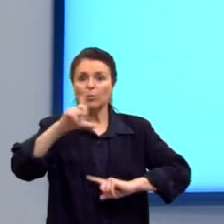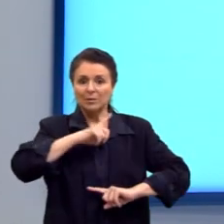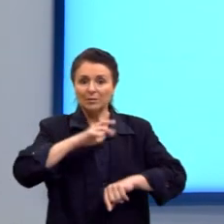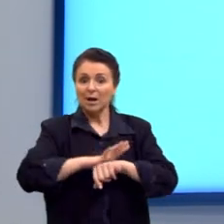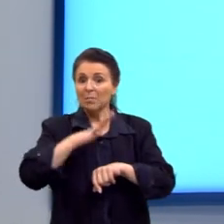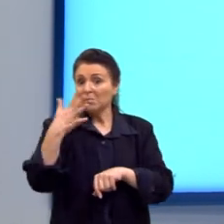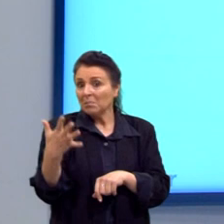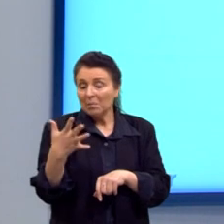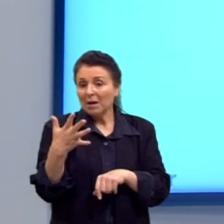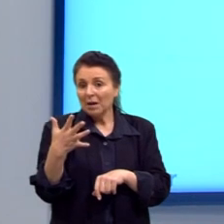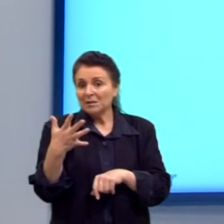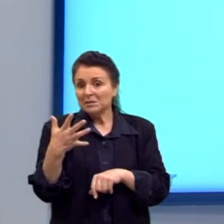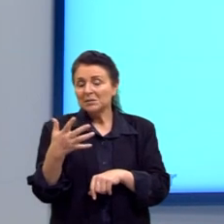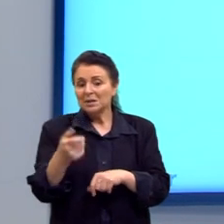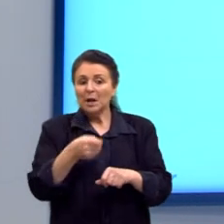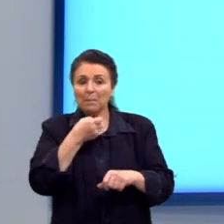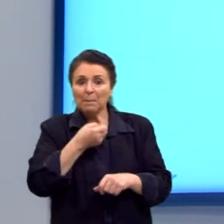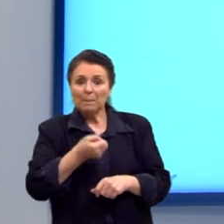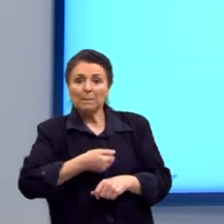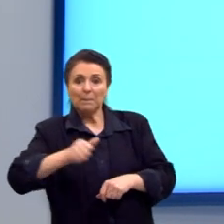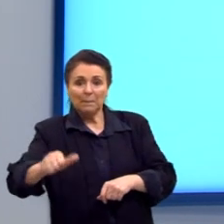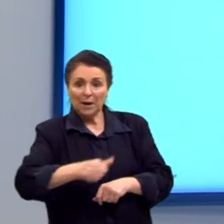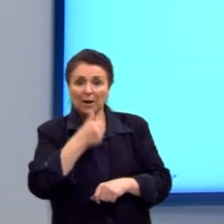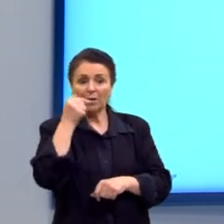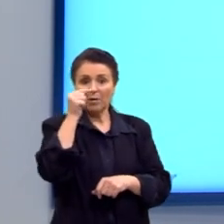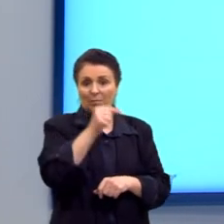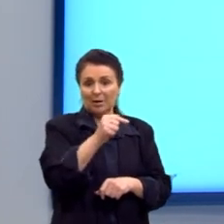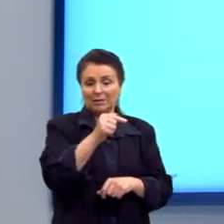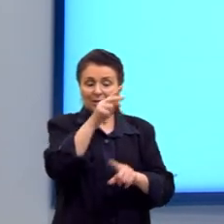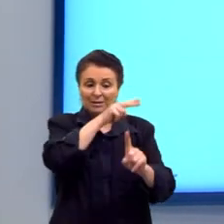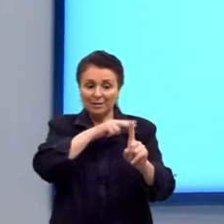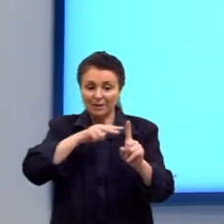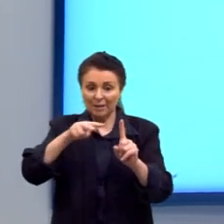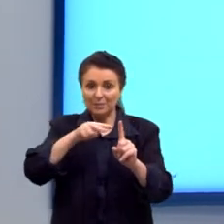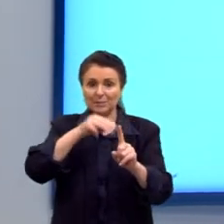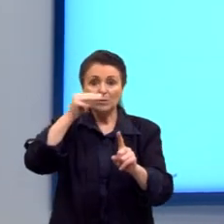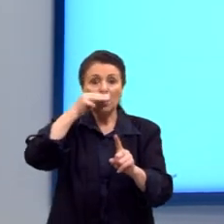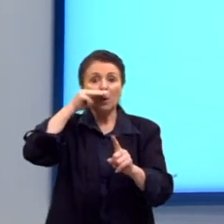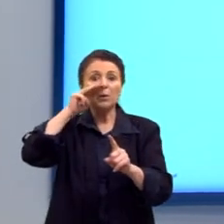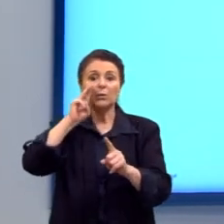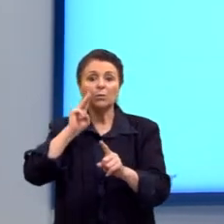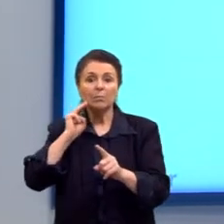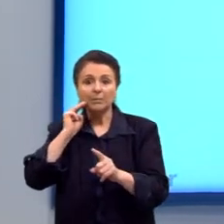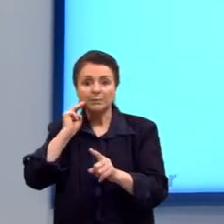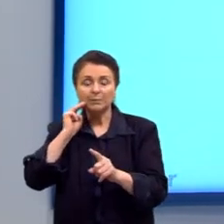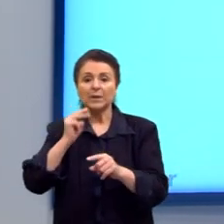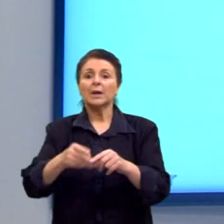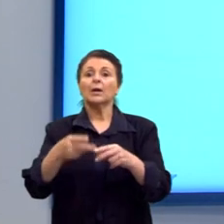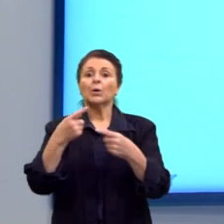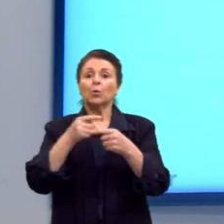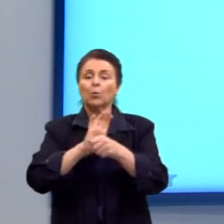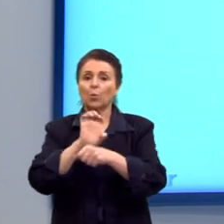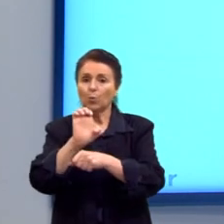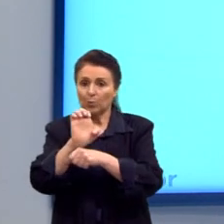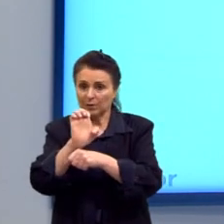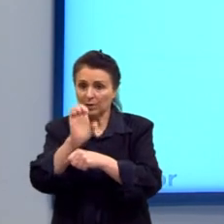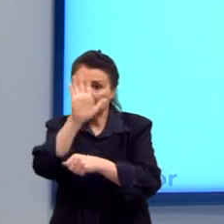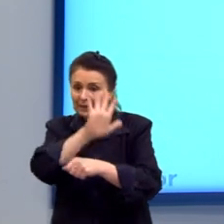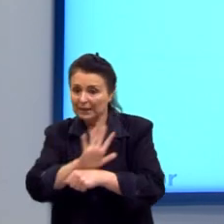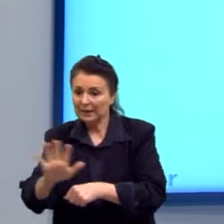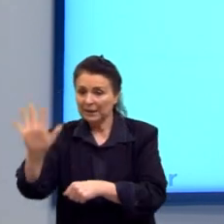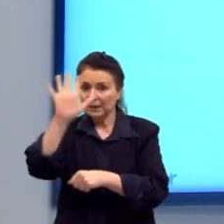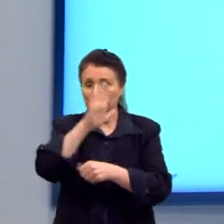serão beneficiadas nessa perspectiva, segundo Marx. Então, olha aqui. O Estado existe devido à desigualdade, quando algumas